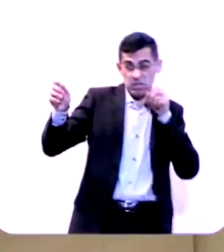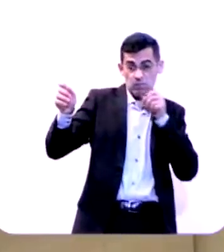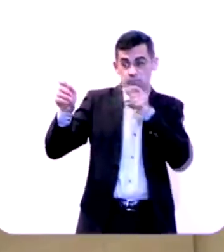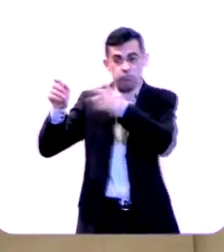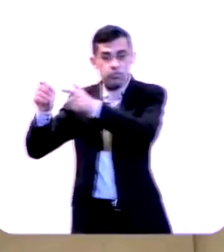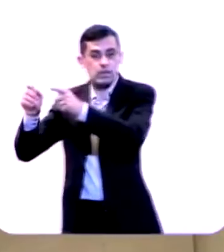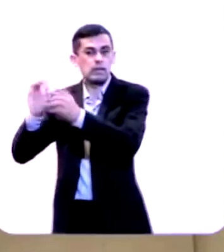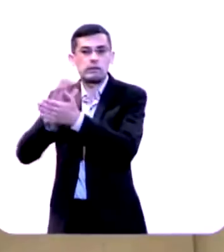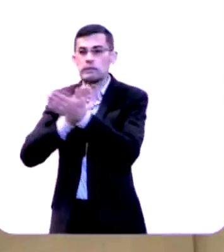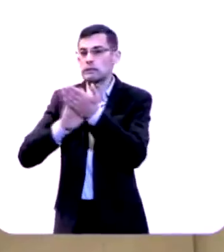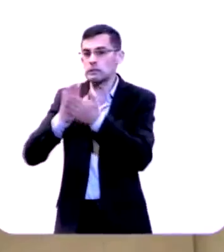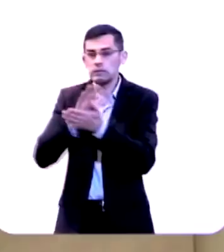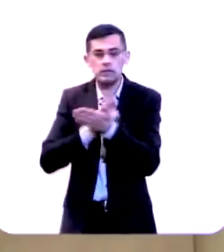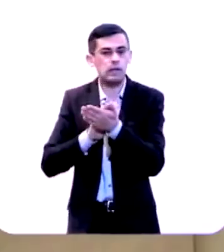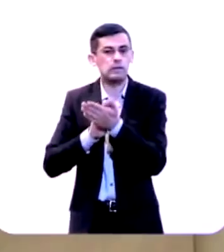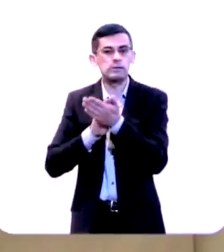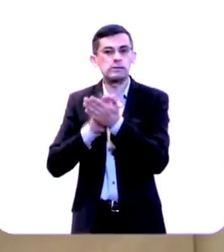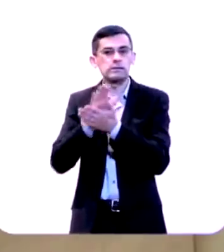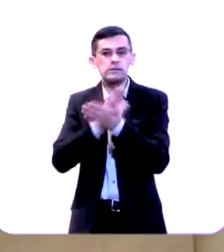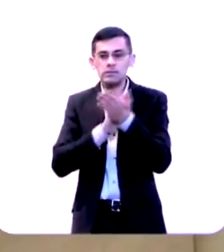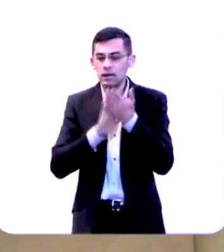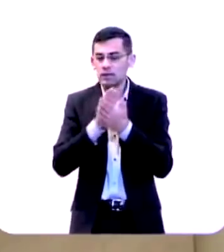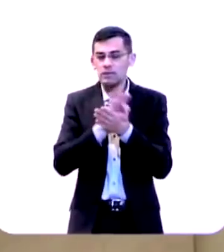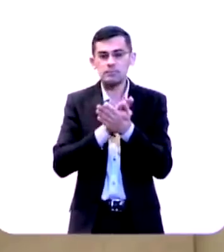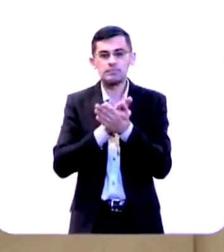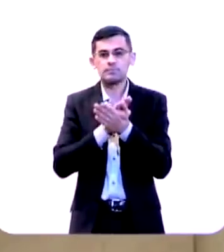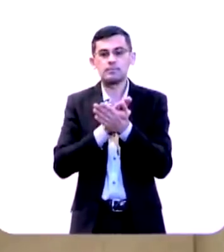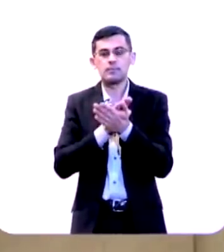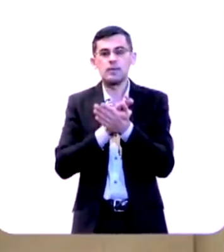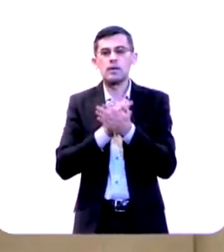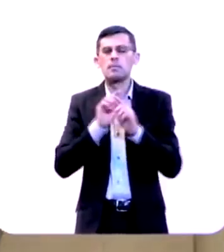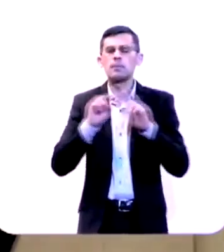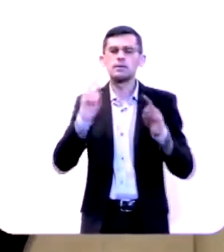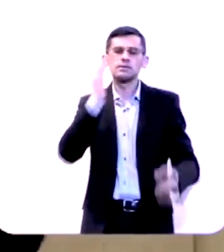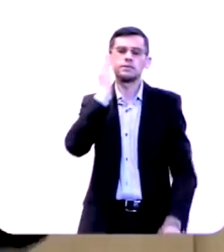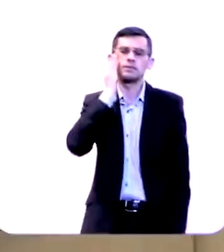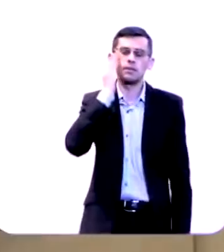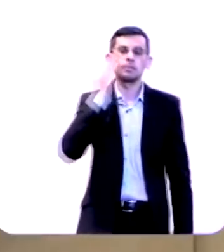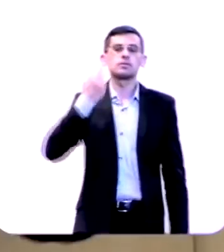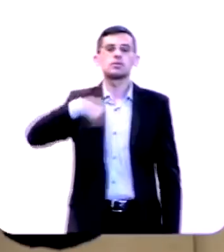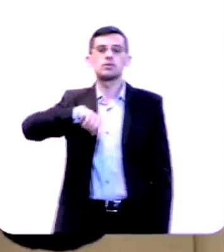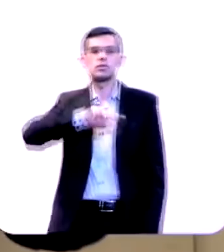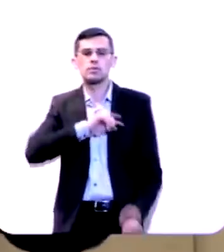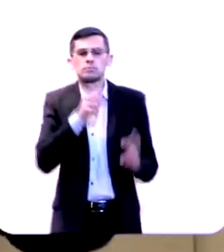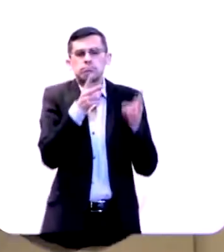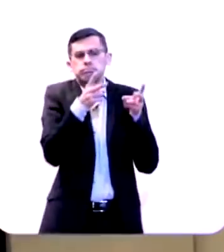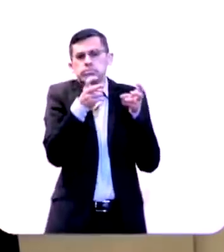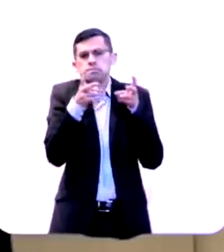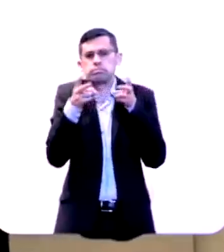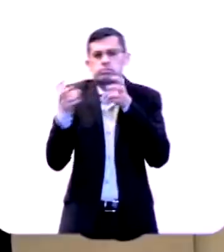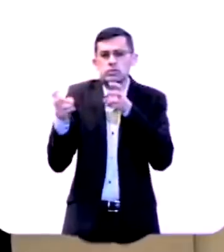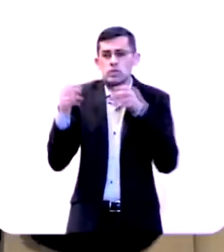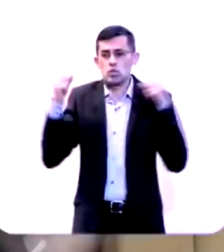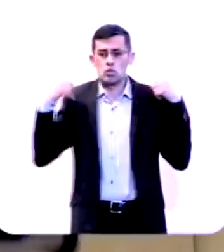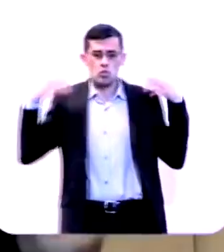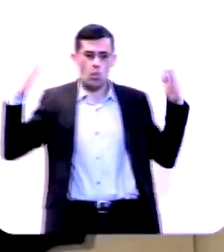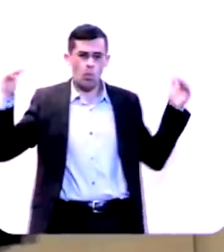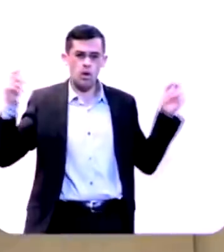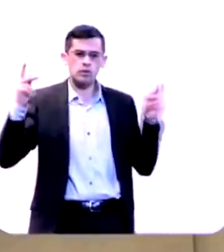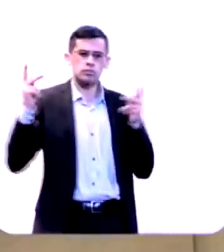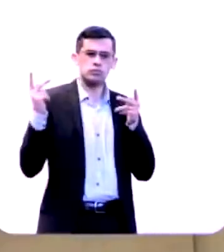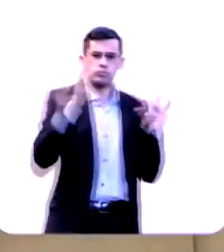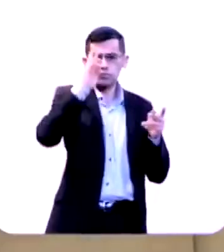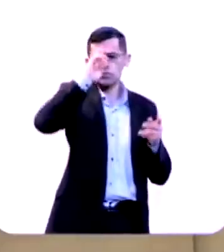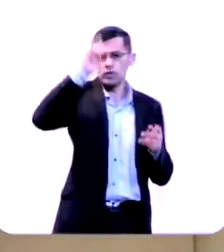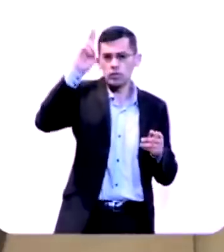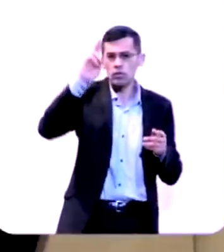fosse atirada dos muros de Jerusalém sabe a gente ouve assim na Bíblia o anjo do Senhor você vai dizer